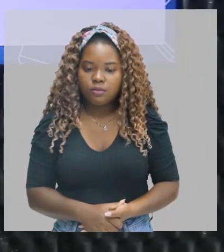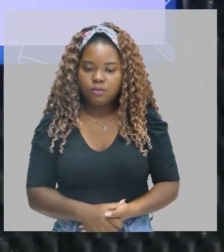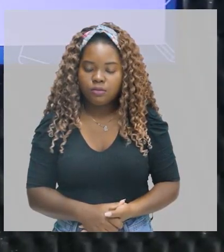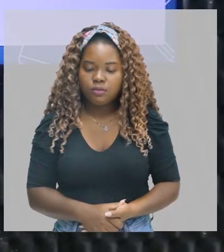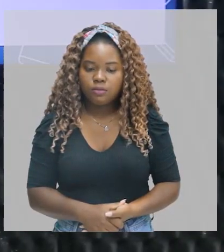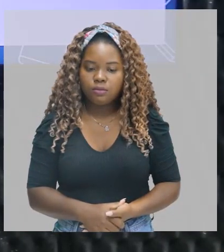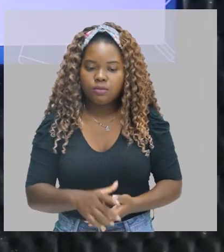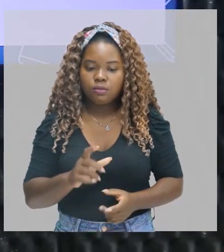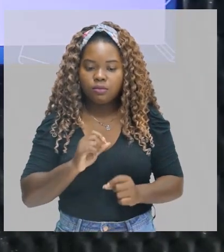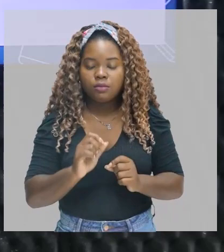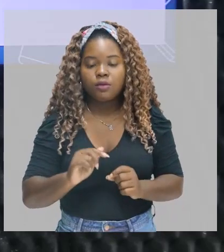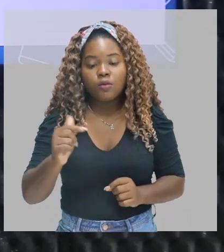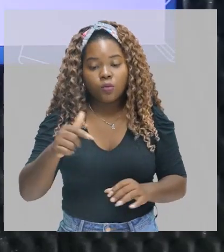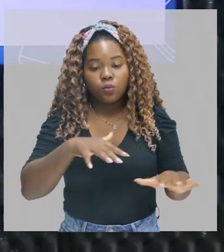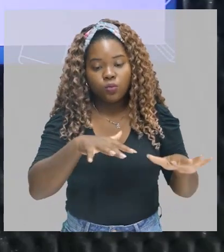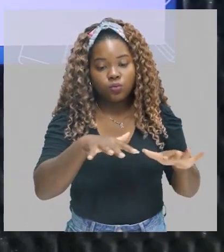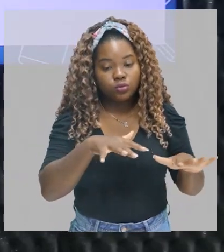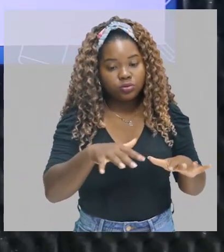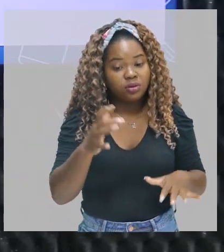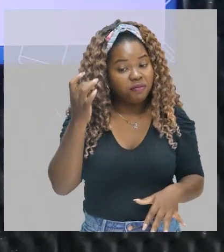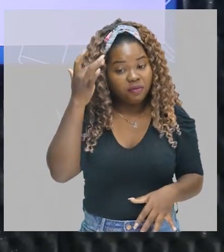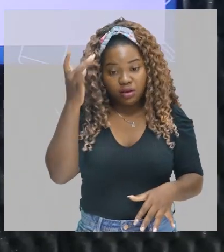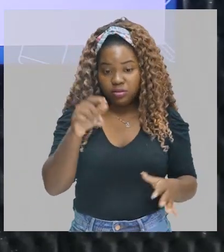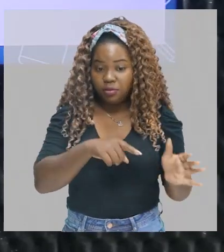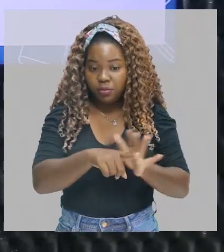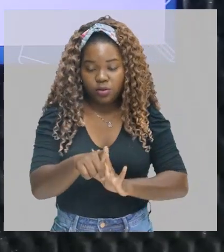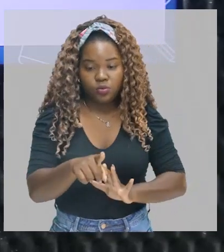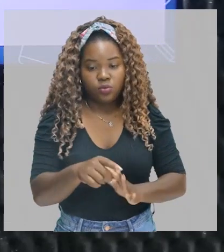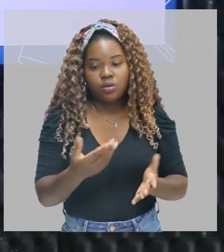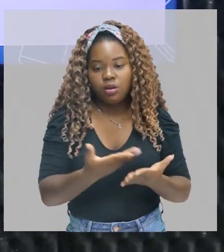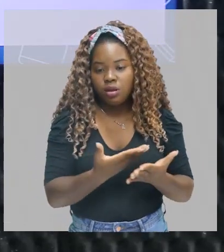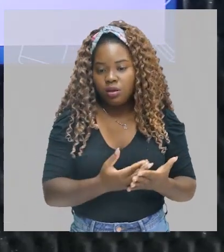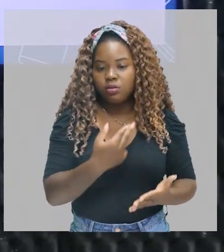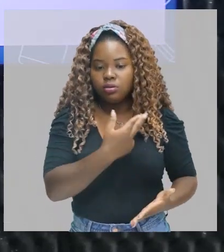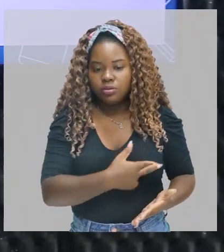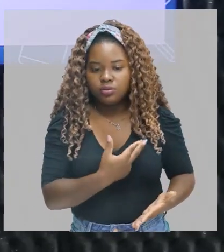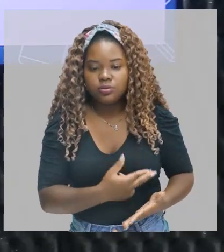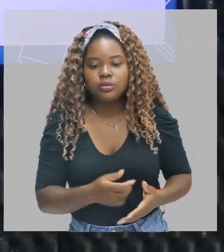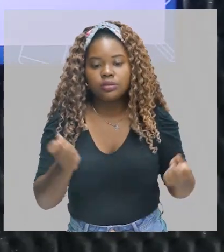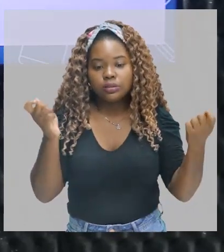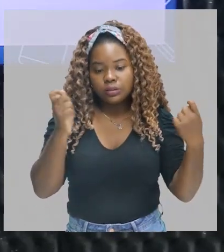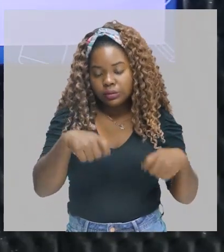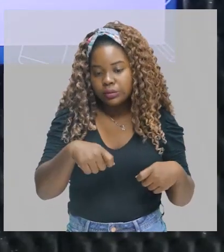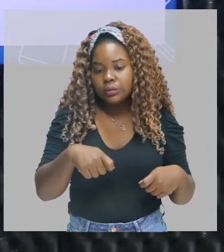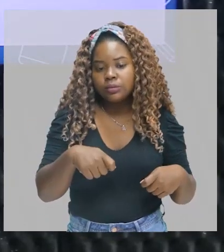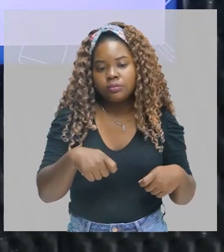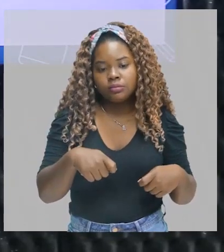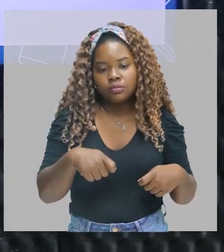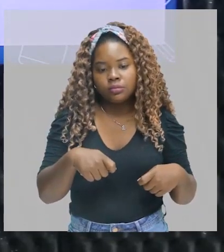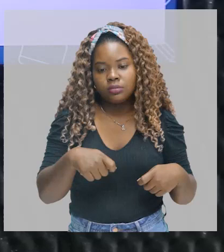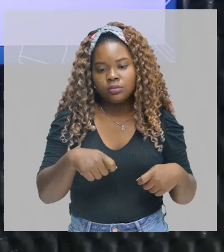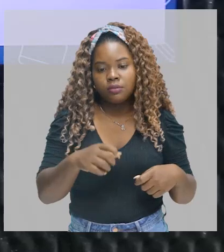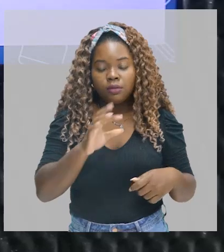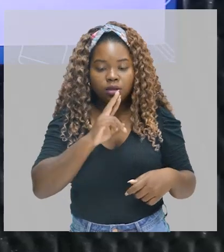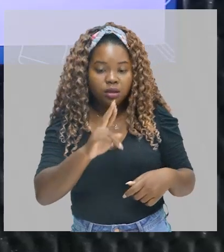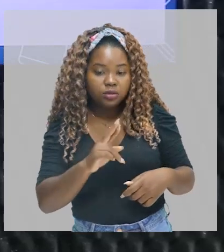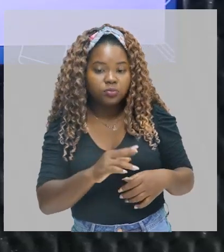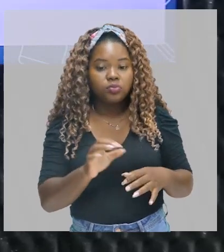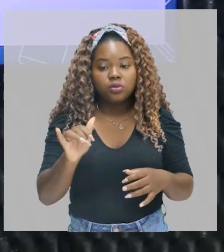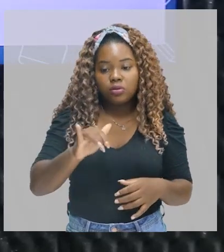aqui a gente tem outros movimentos, aqui é fácil demais. Se a aula é sobre o romantismo, eu poderia até trazer uma questão do